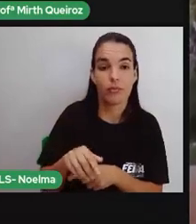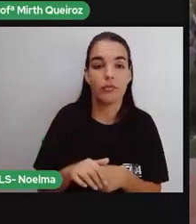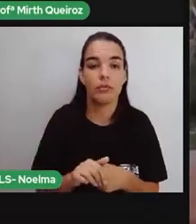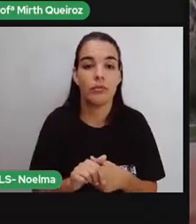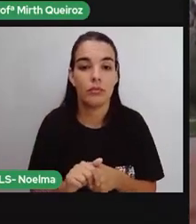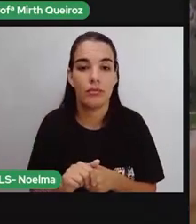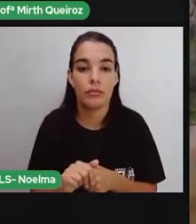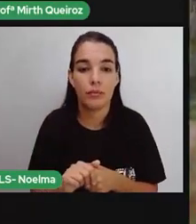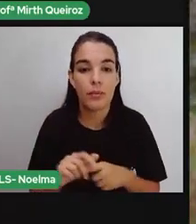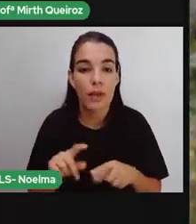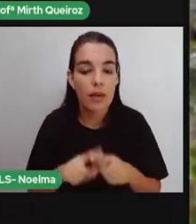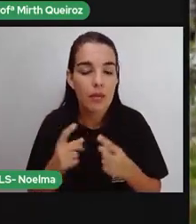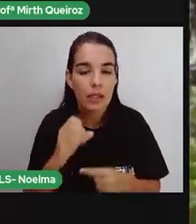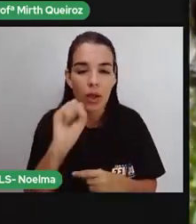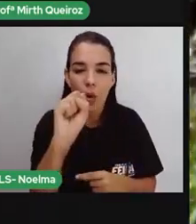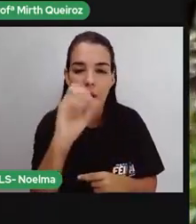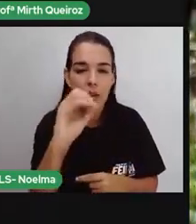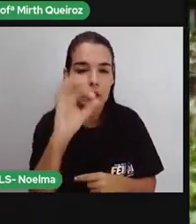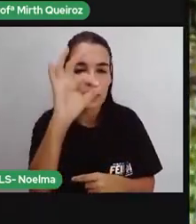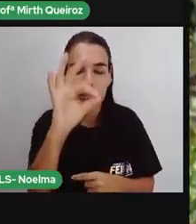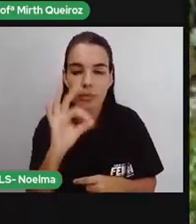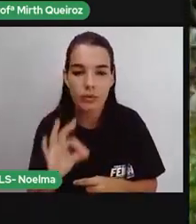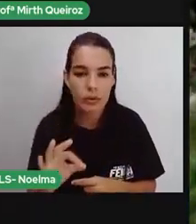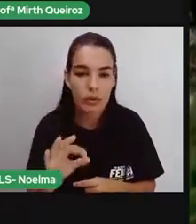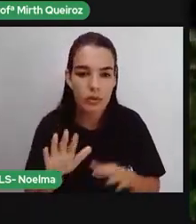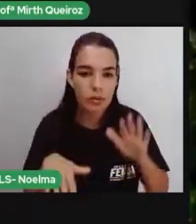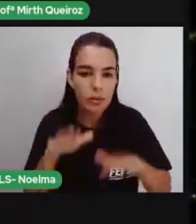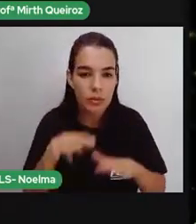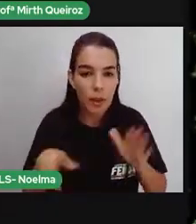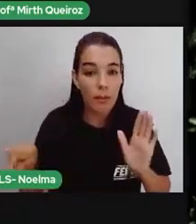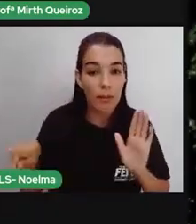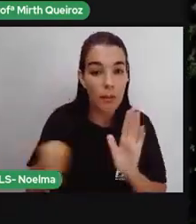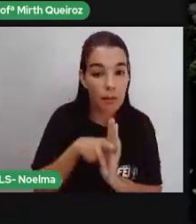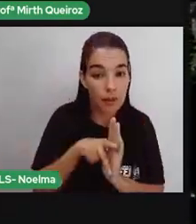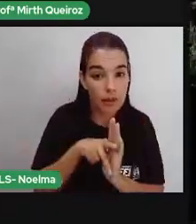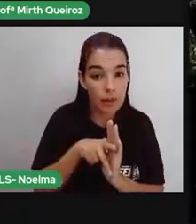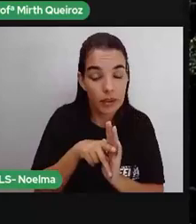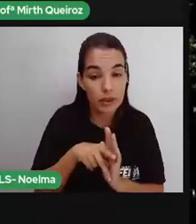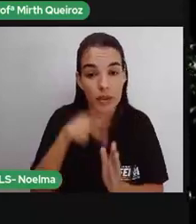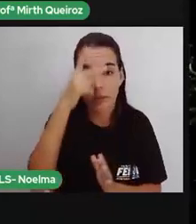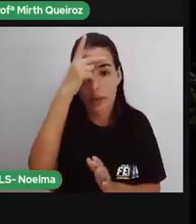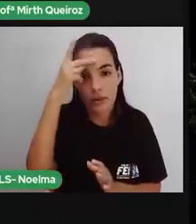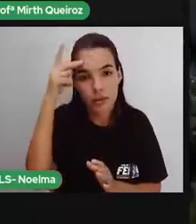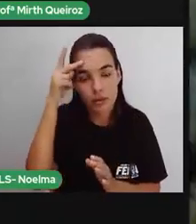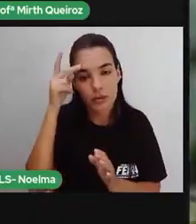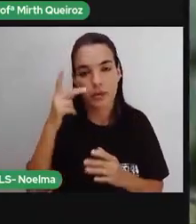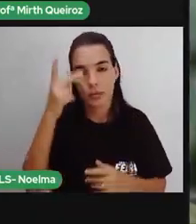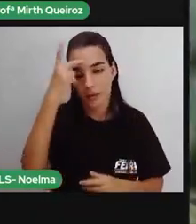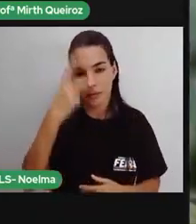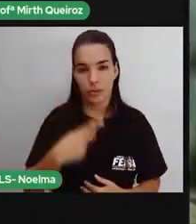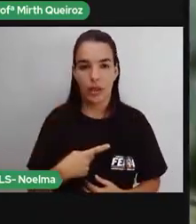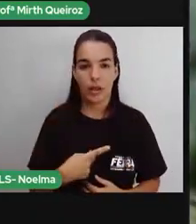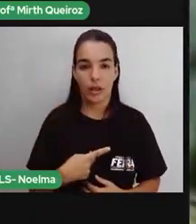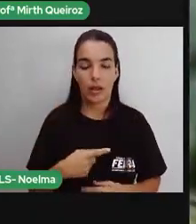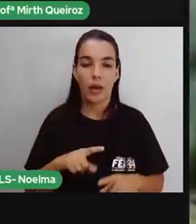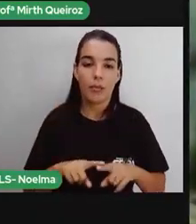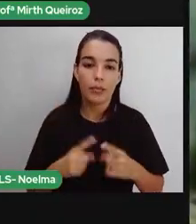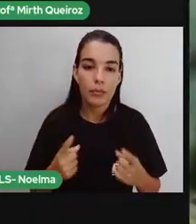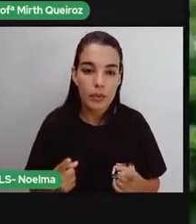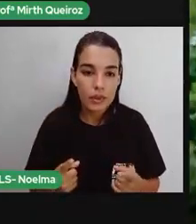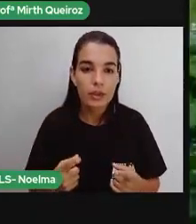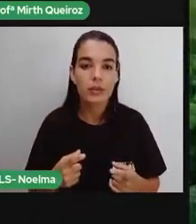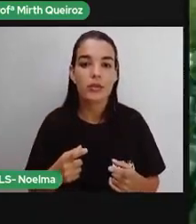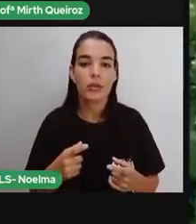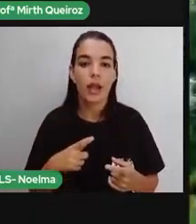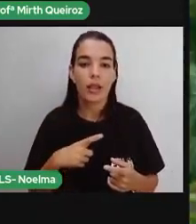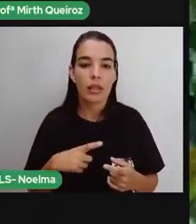Mais de 80% da área do Pantanal pertence a proprietários particulares. Por isso, o estímulo à criação